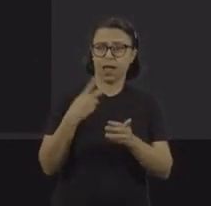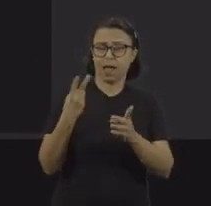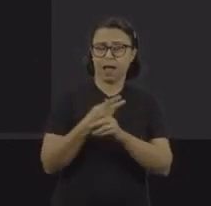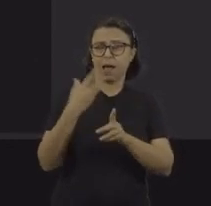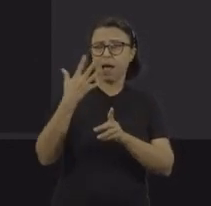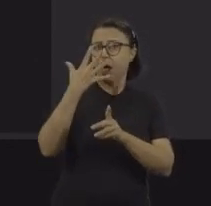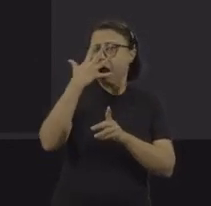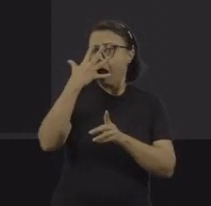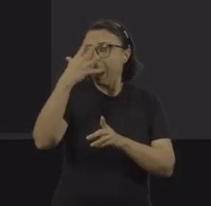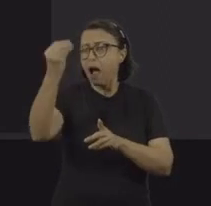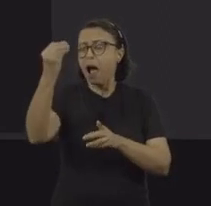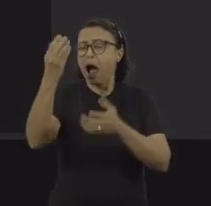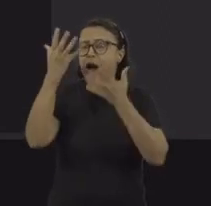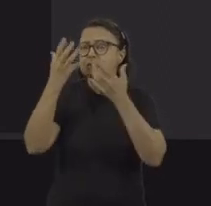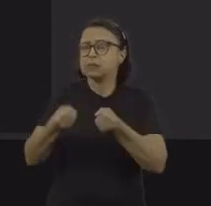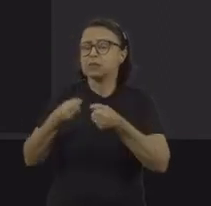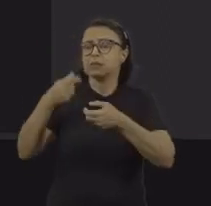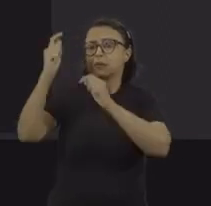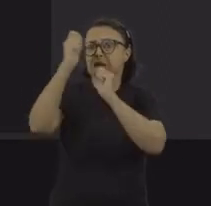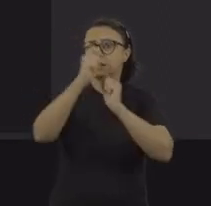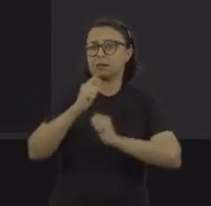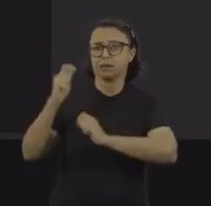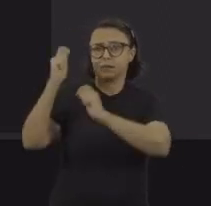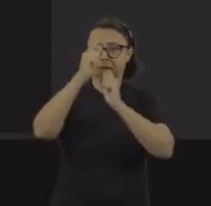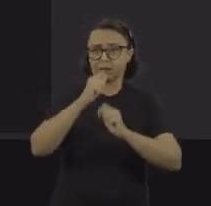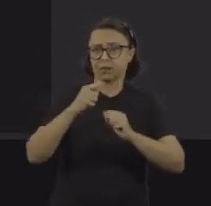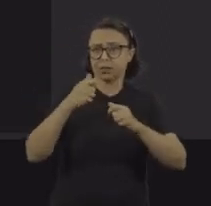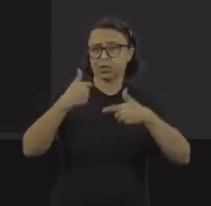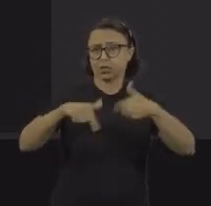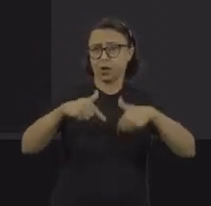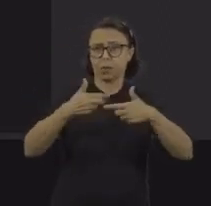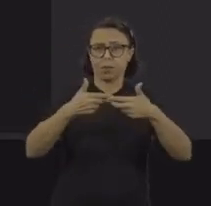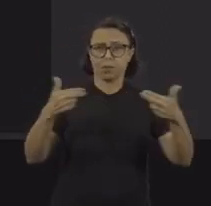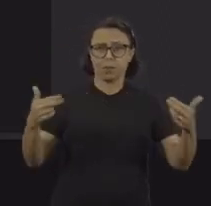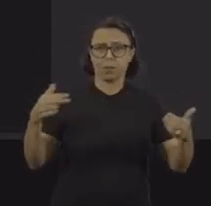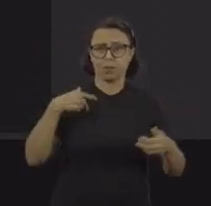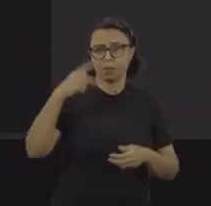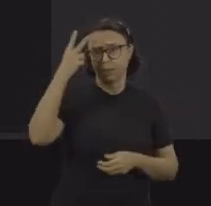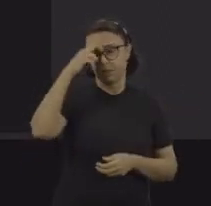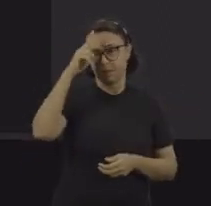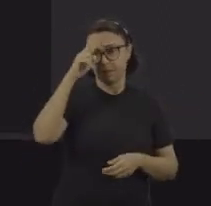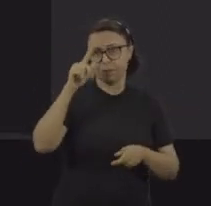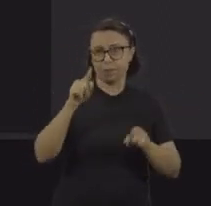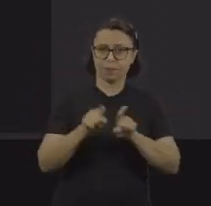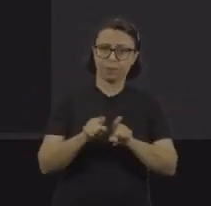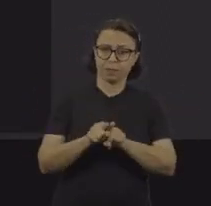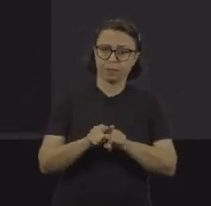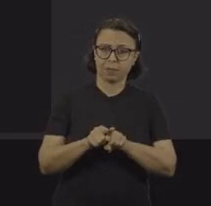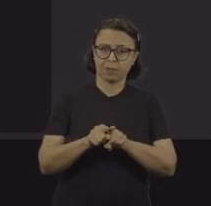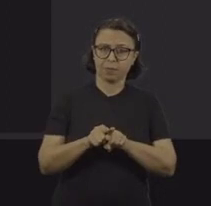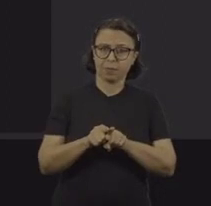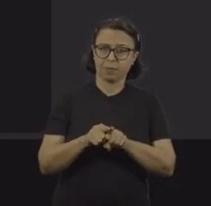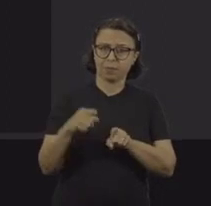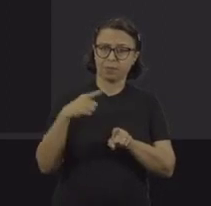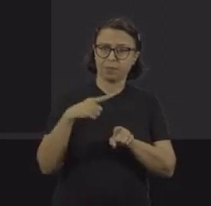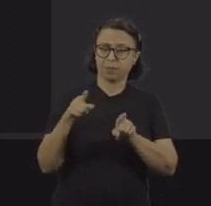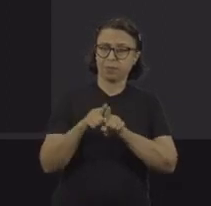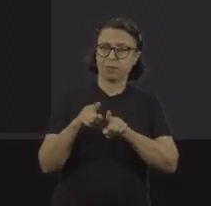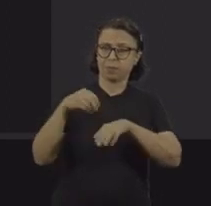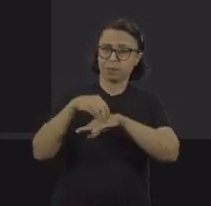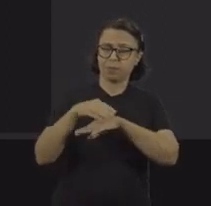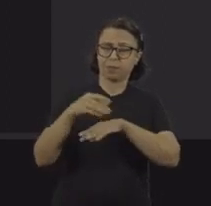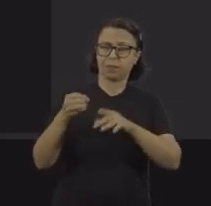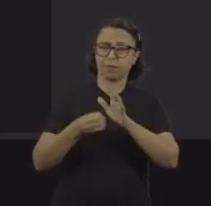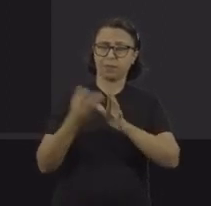sendo facilmente recrutado para esse tipo de atividade mediante a engano e propostas ludibriosas. Mas é preciso também dizer que,